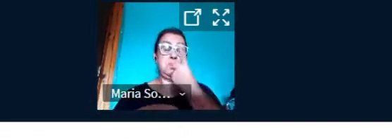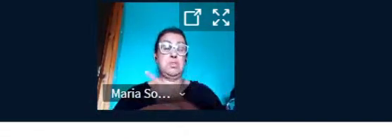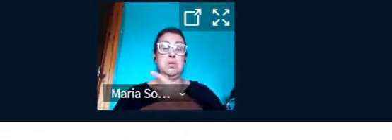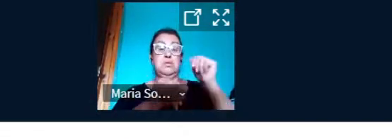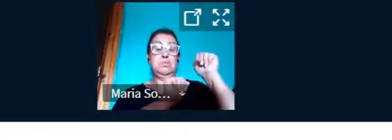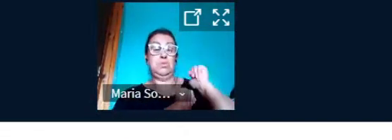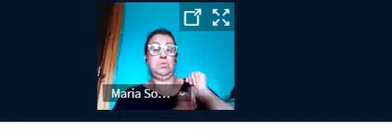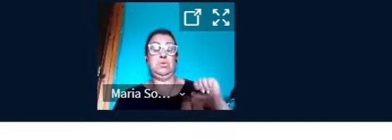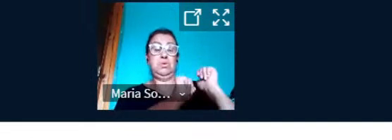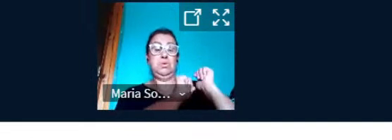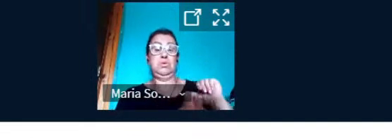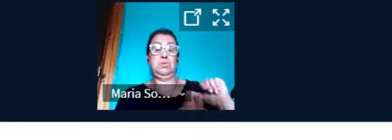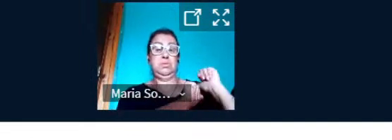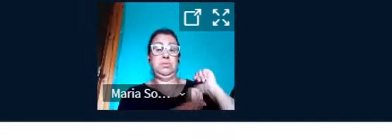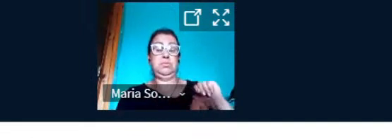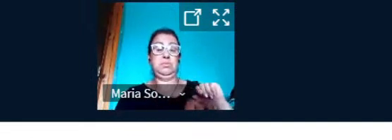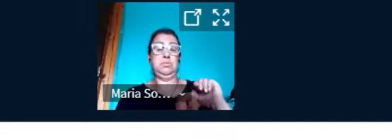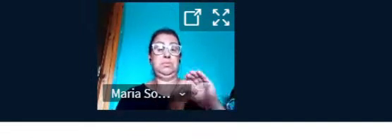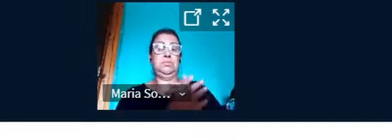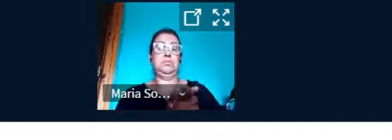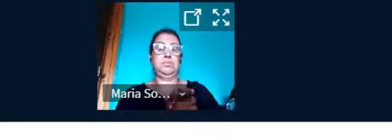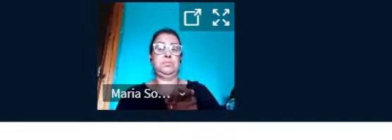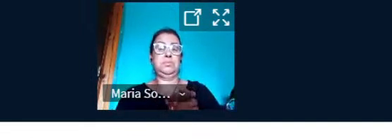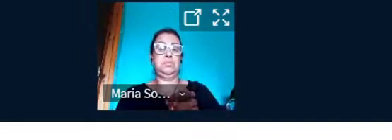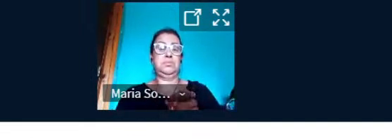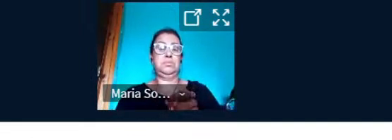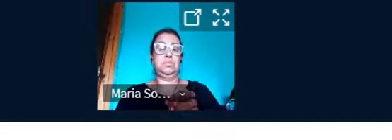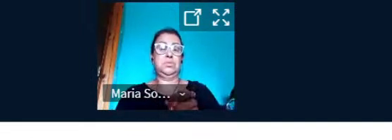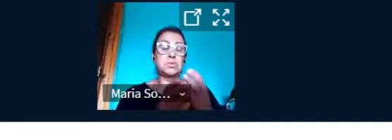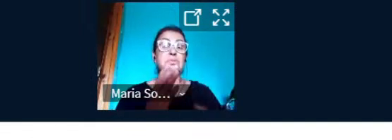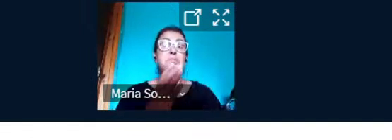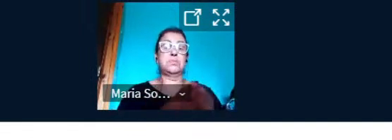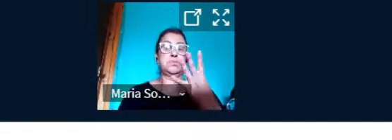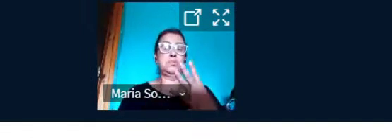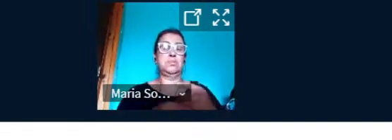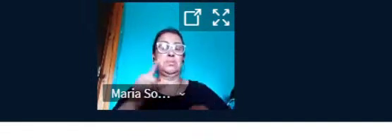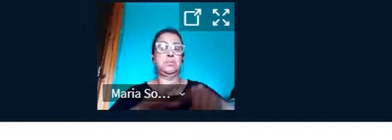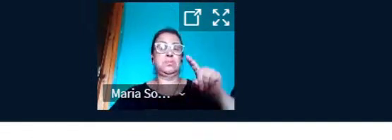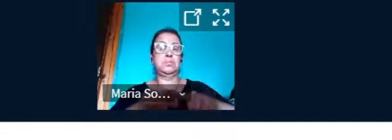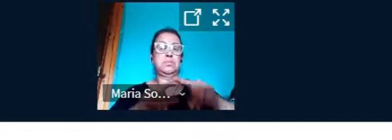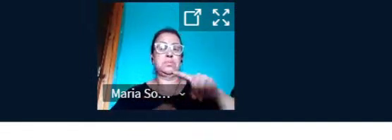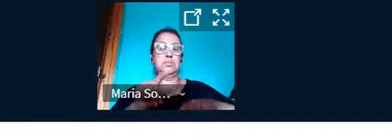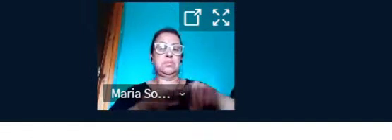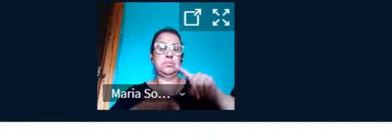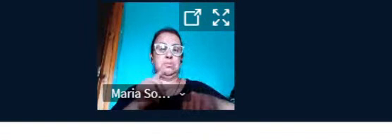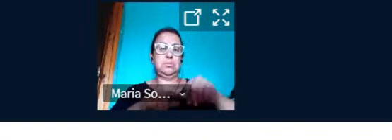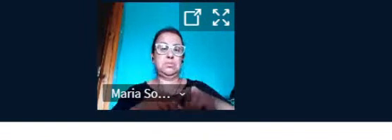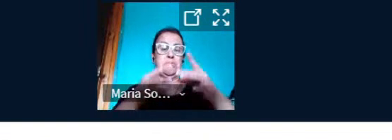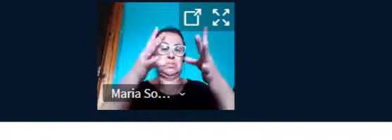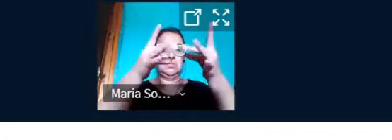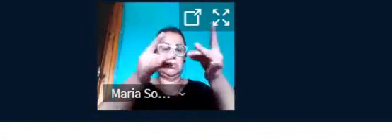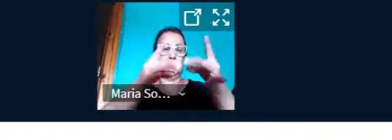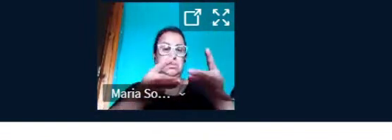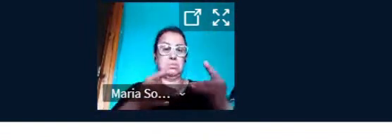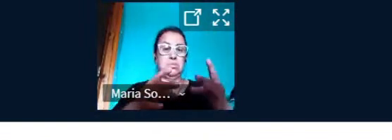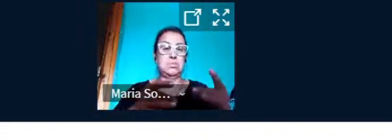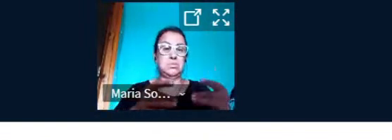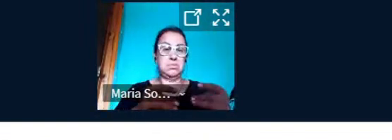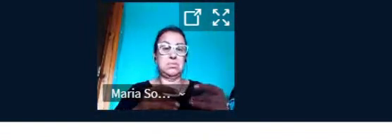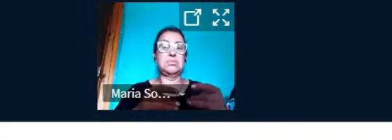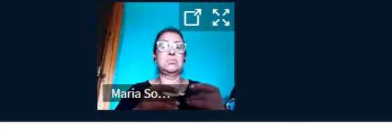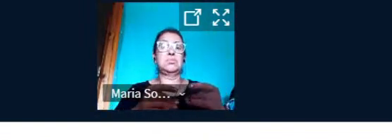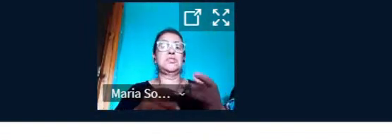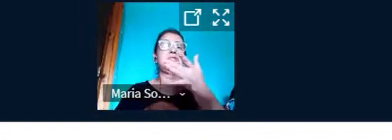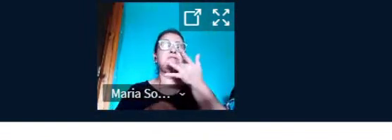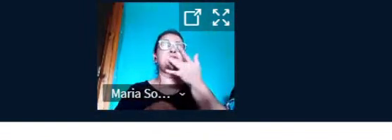Criamos materiais explicativos mais detalhados que o normal, para facilitar no entendimento das matérias de